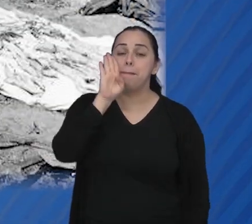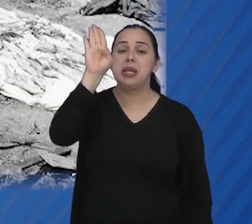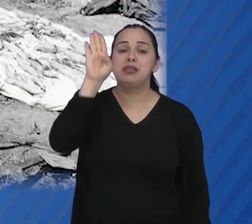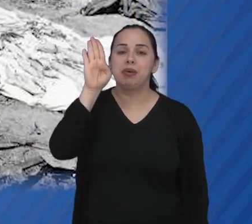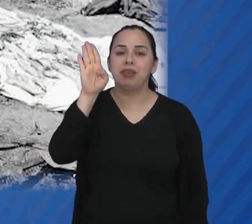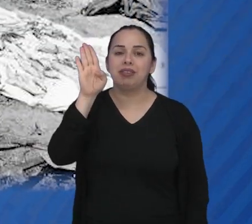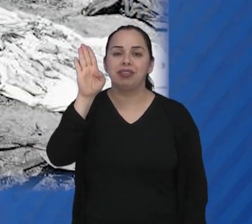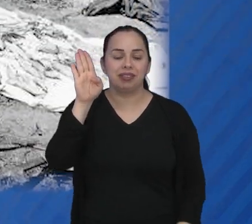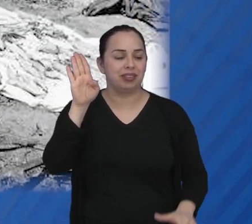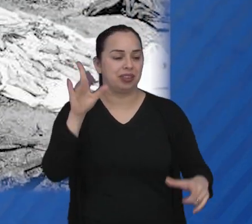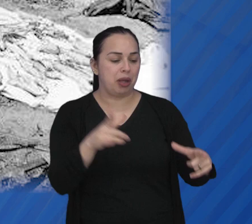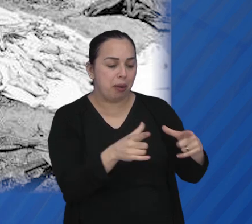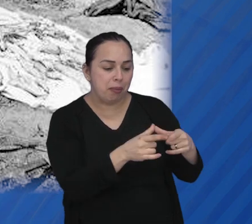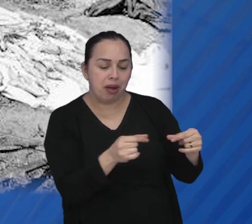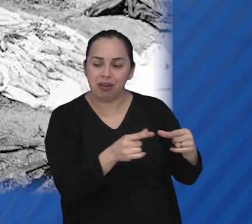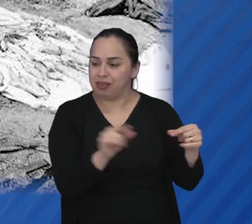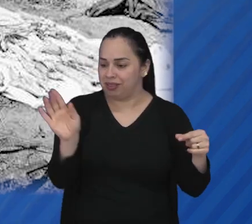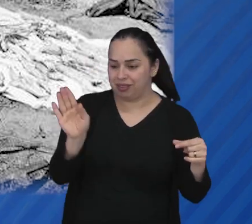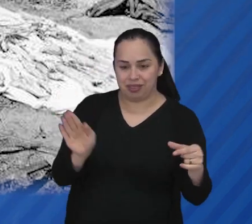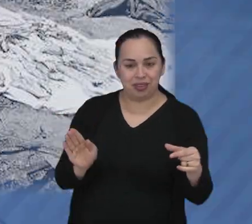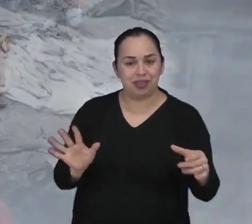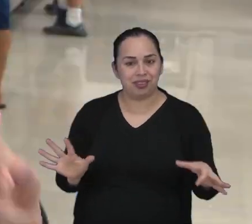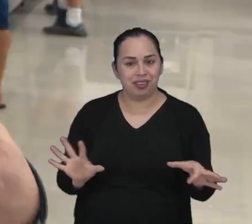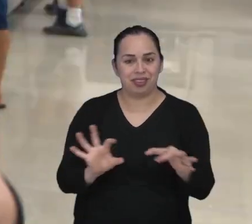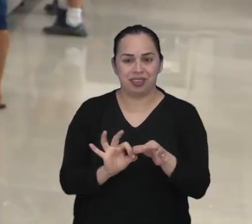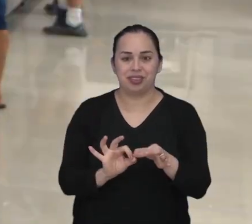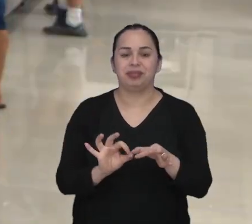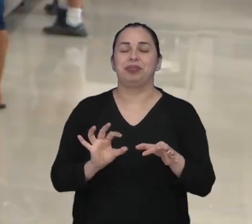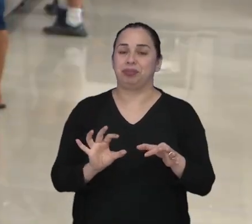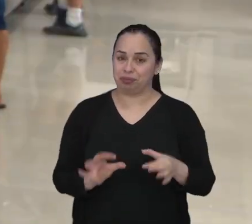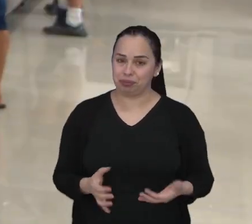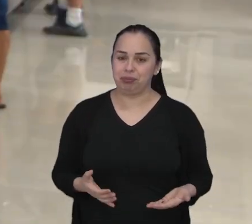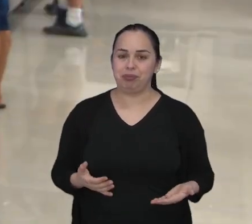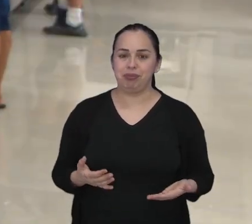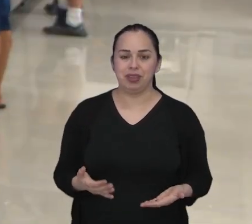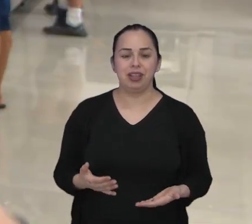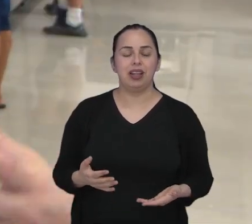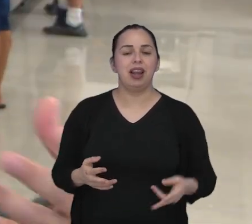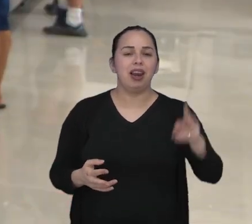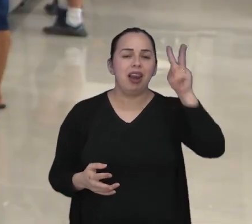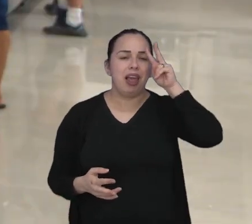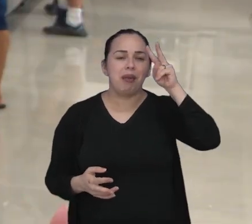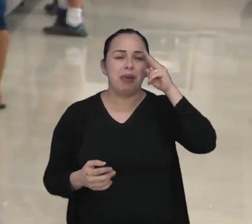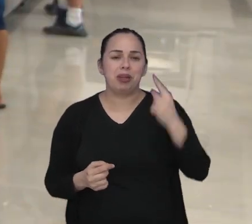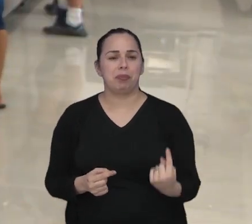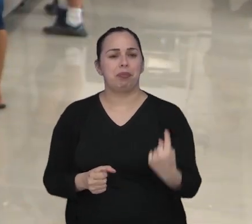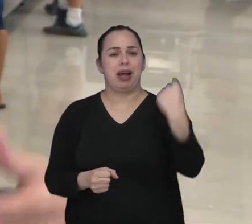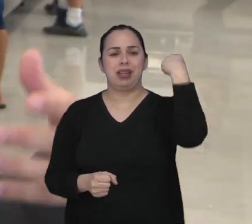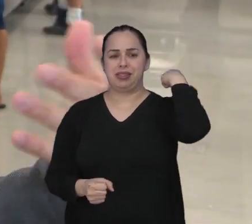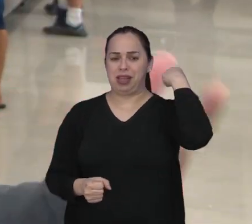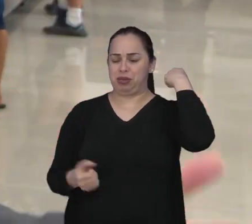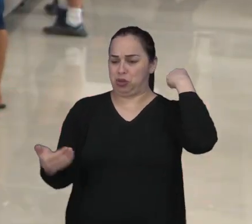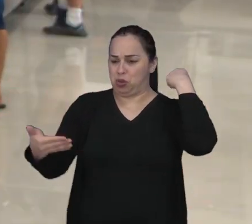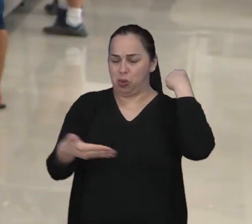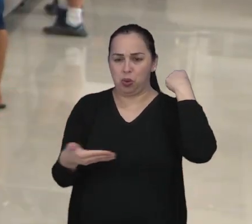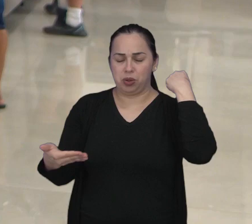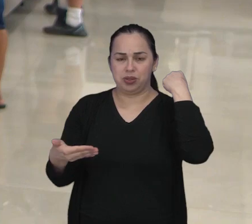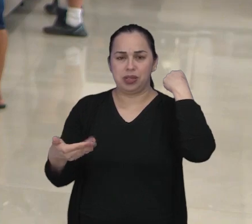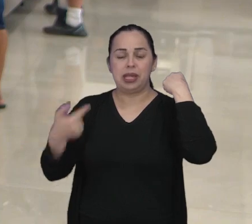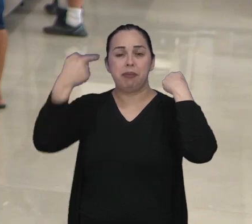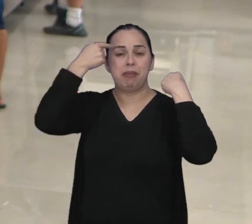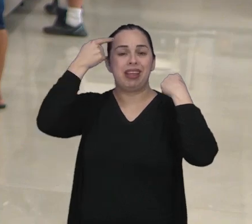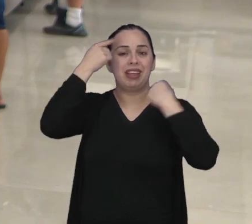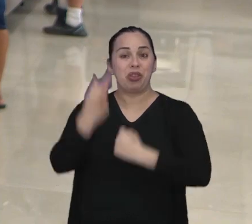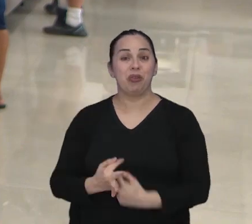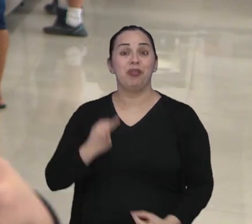reforçar a união entre os povos. O próprio reencontro do passado com o presente ajuda a pensar, então, num